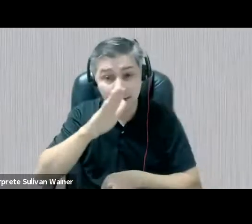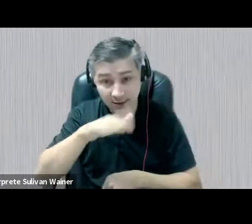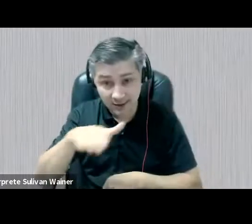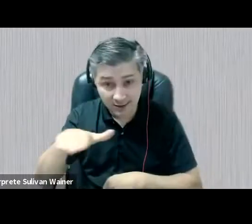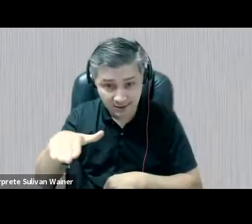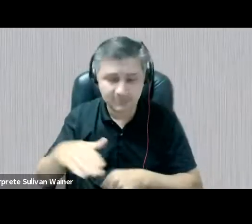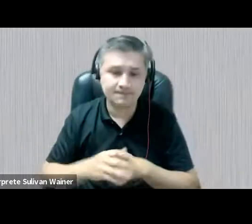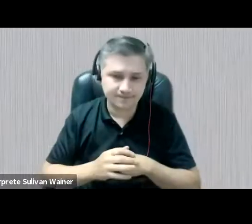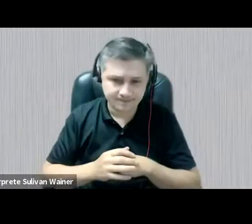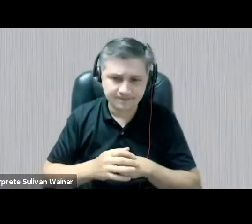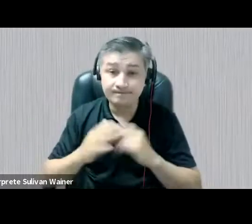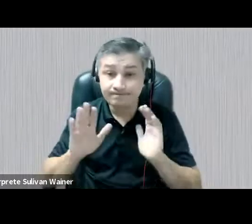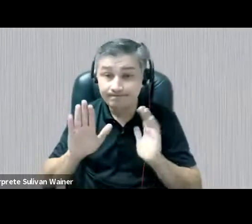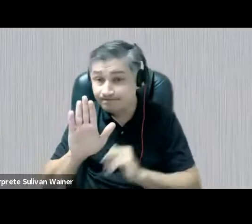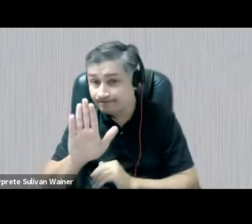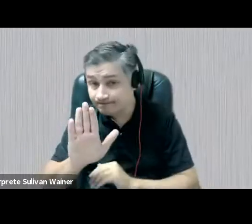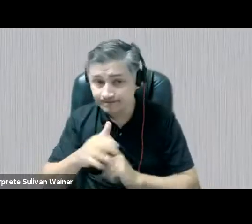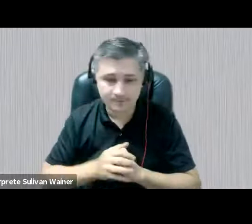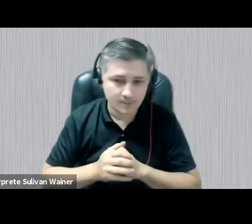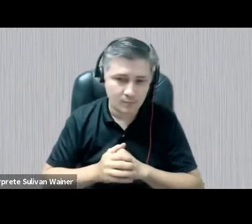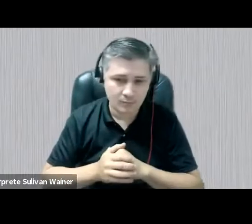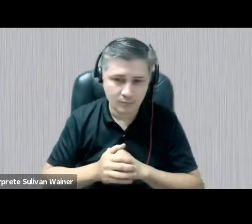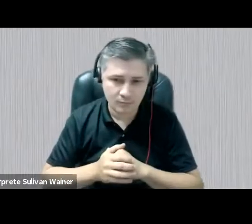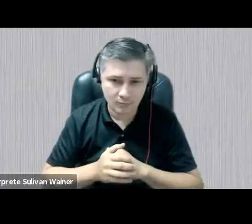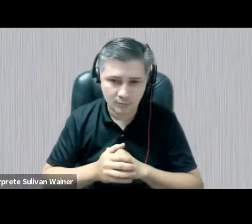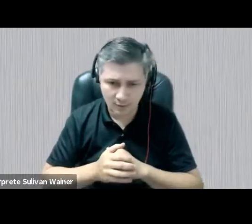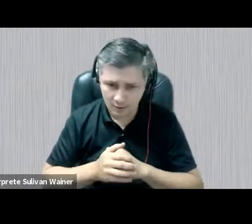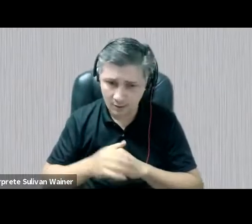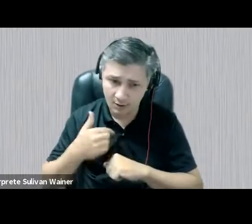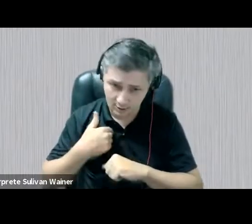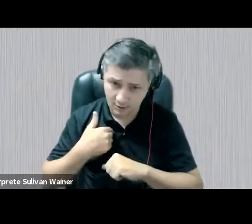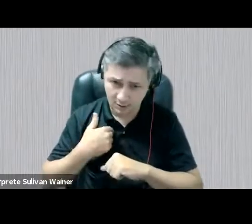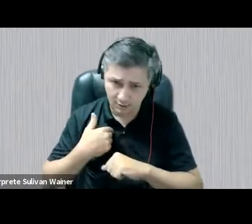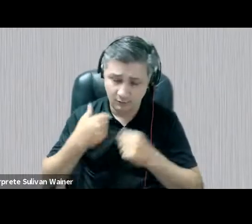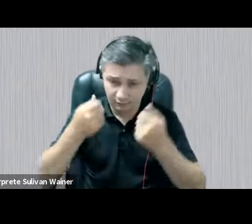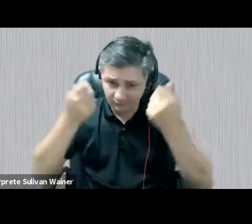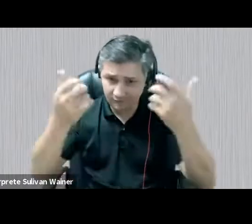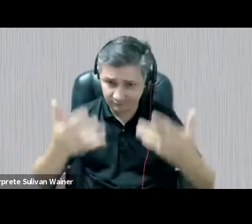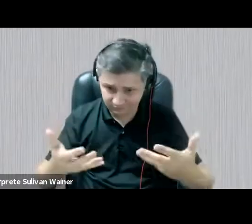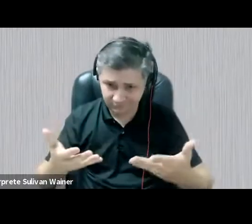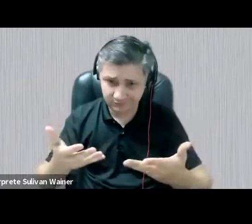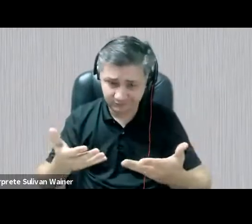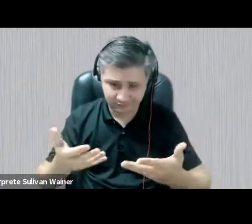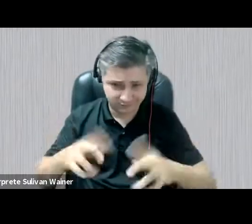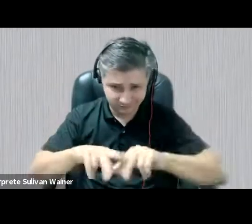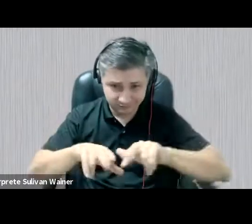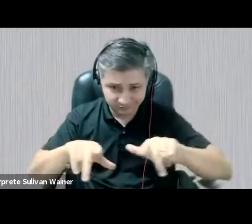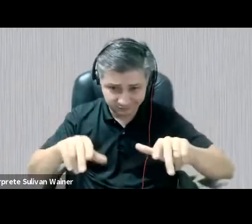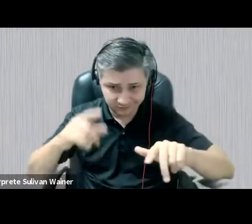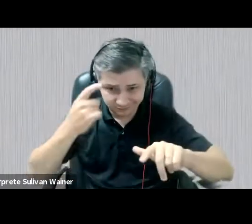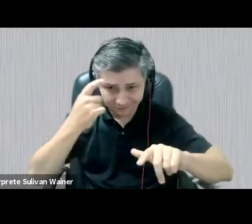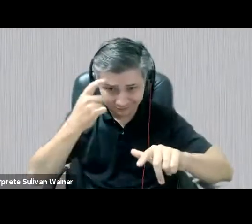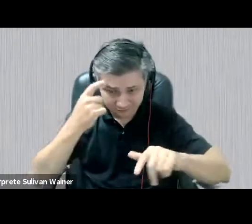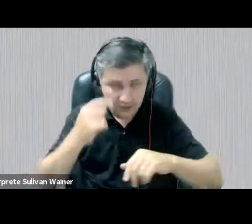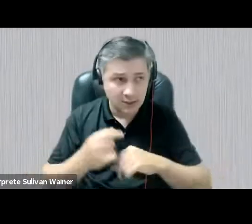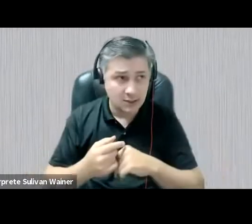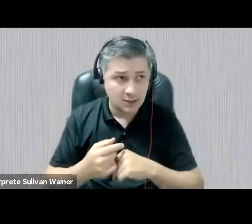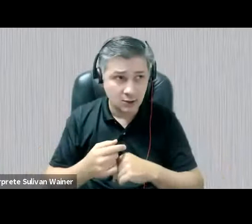No entanto, aqui eu falo no plural como eu falei para vocês, né, mas